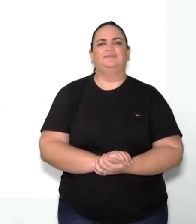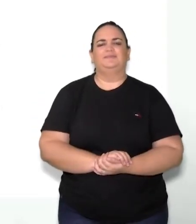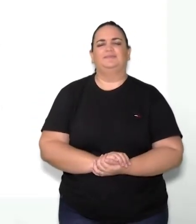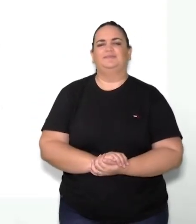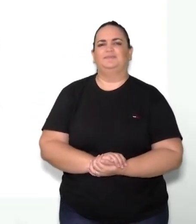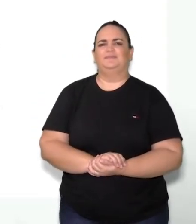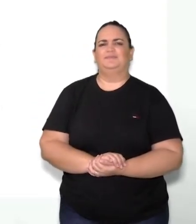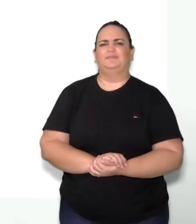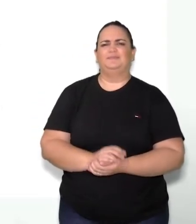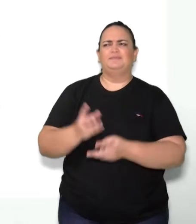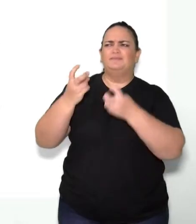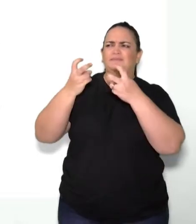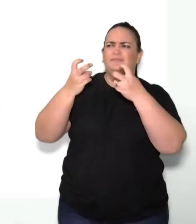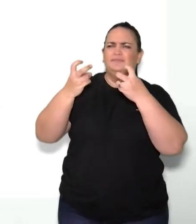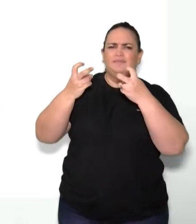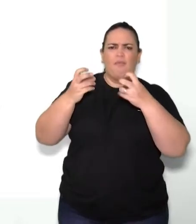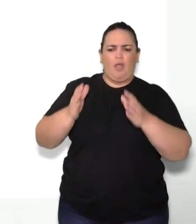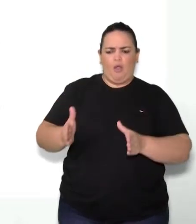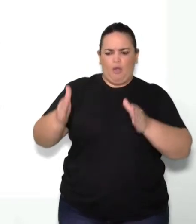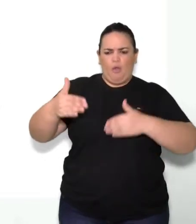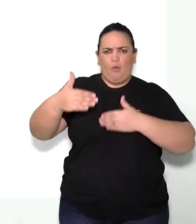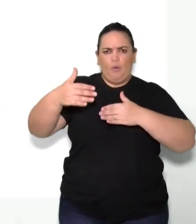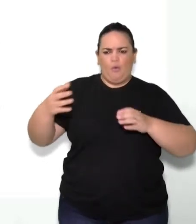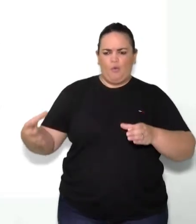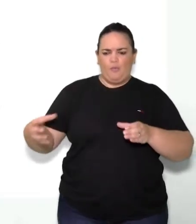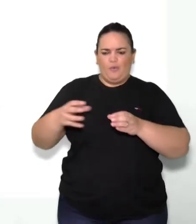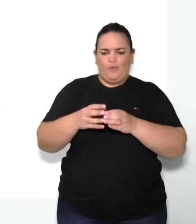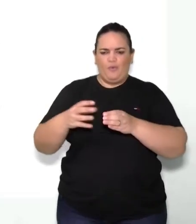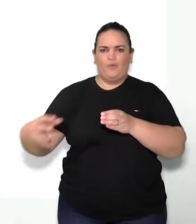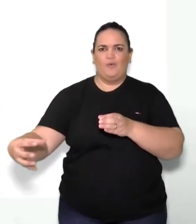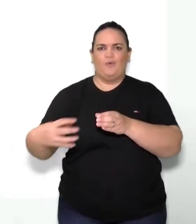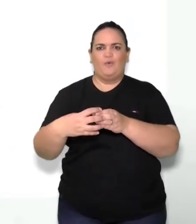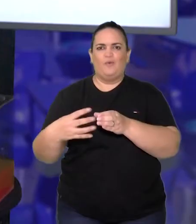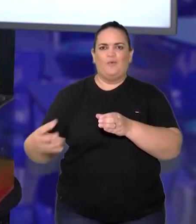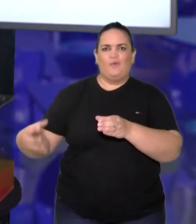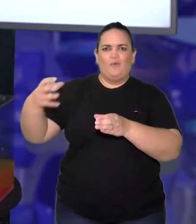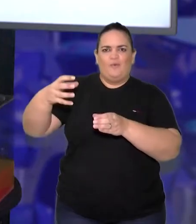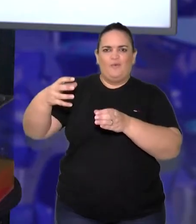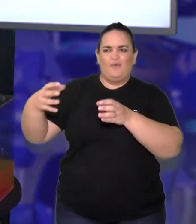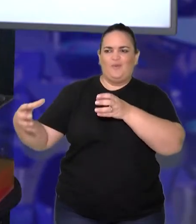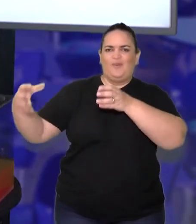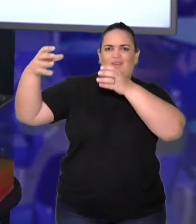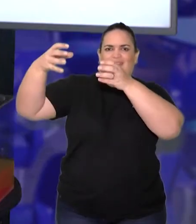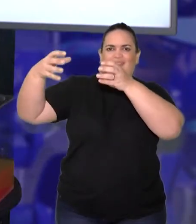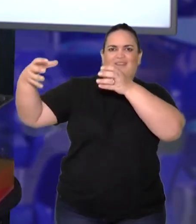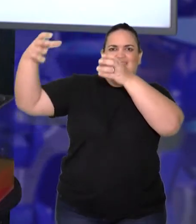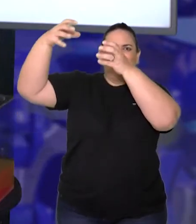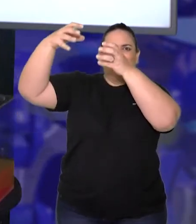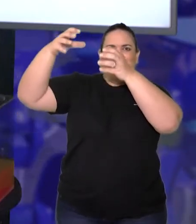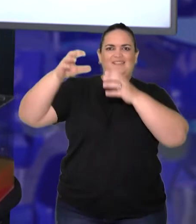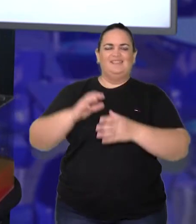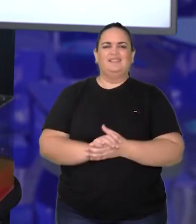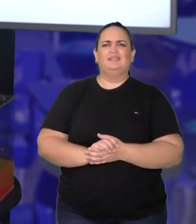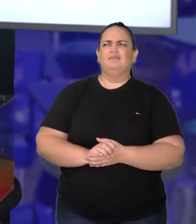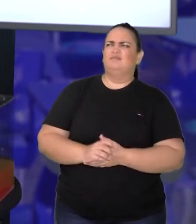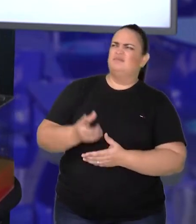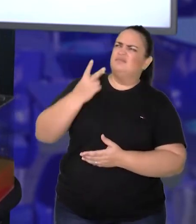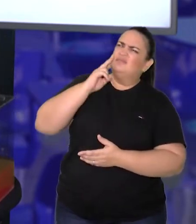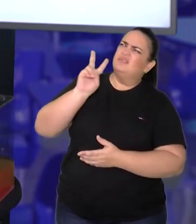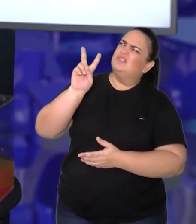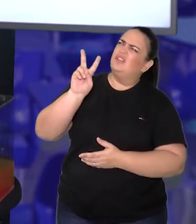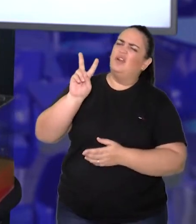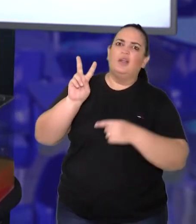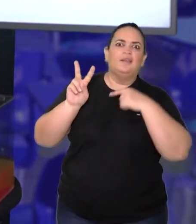cubos empilhados, tá? O que é que acontece? Às vezes você, só olhando para a imagem, você não consegue observar